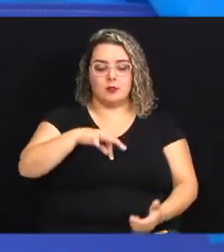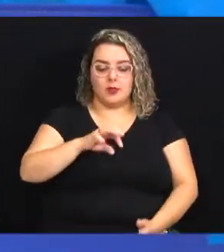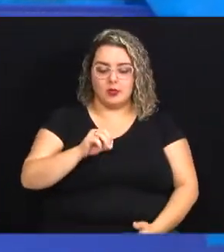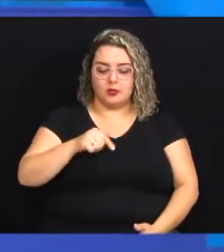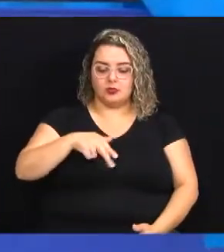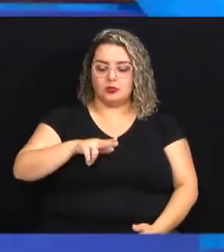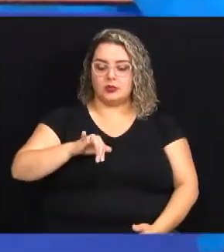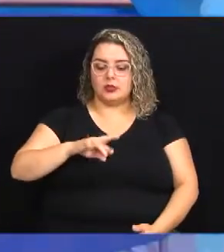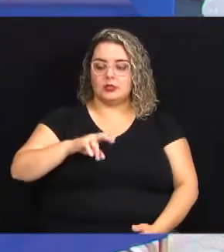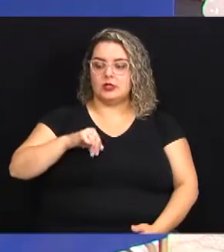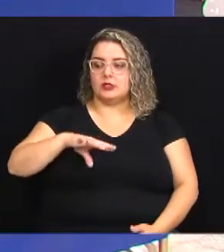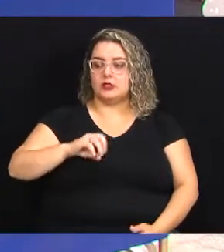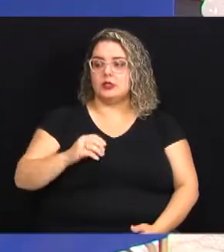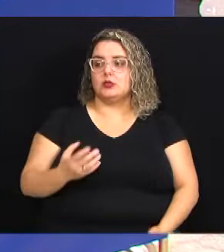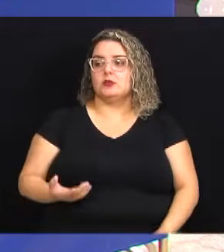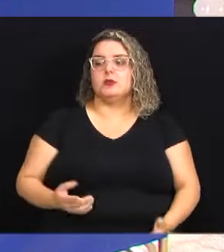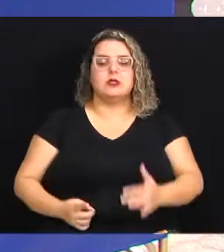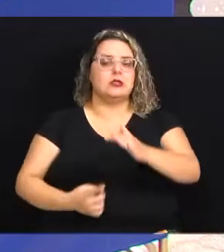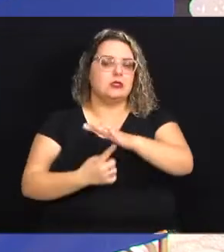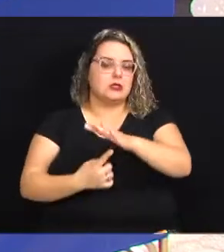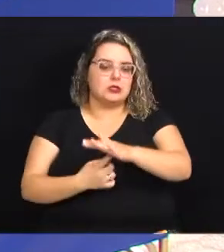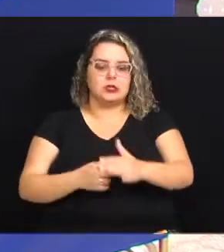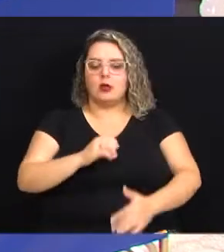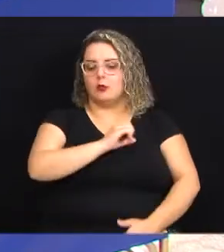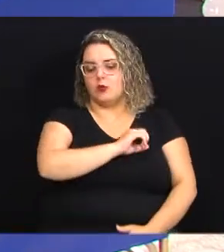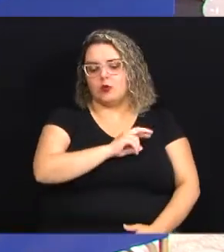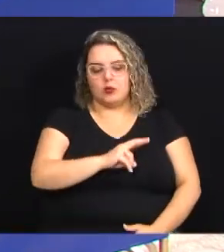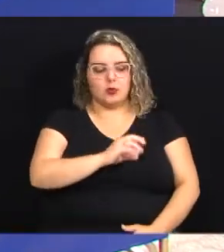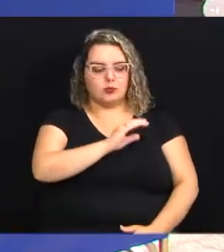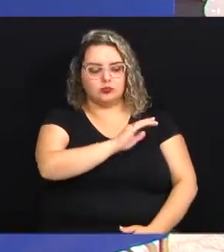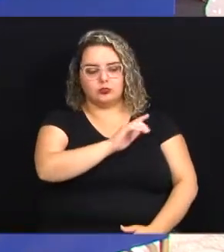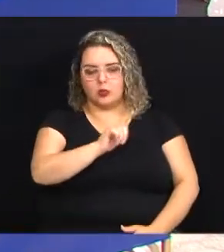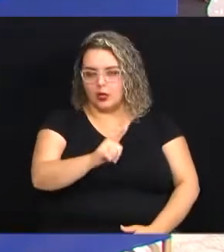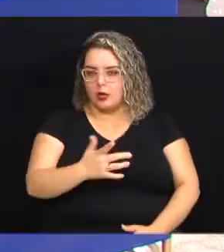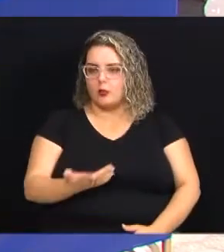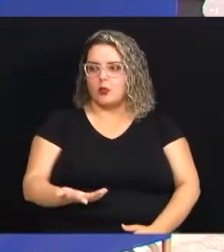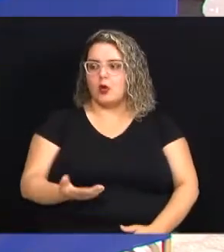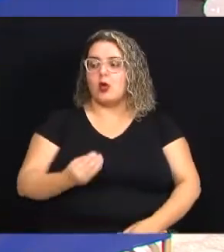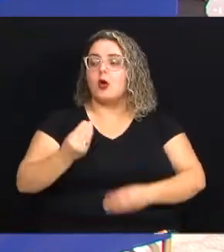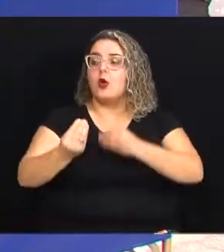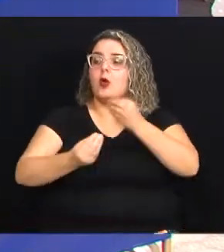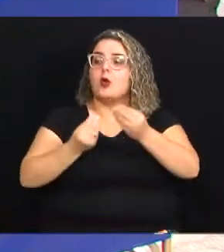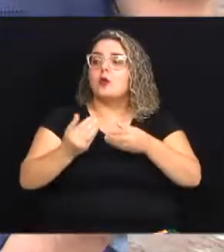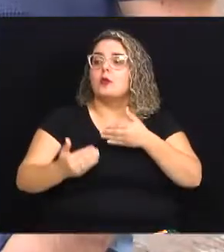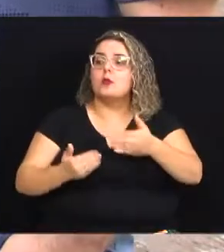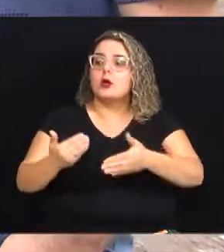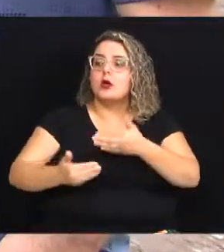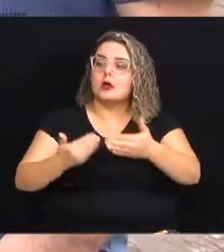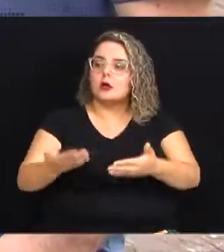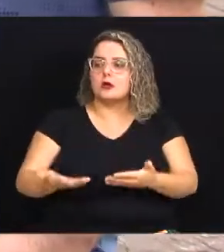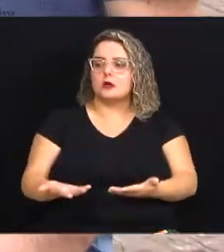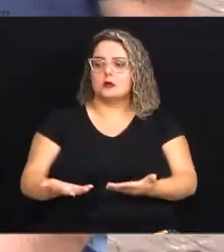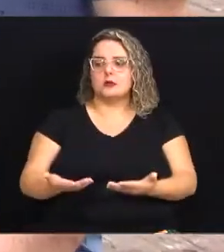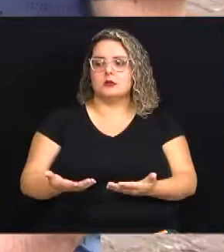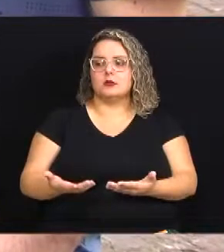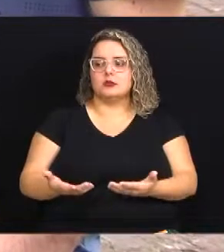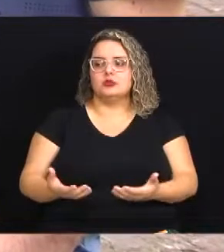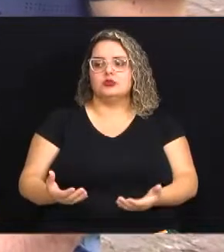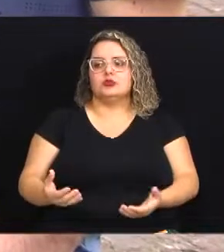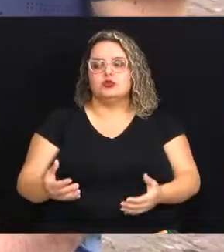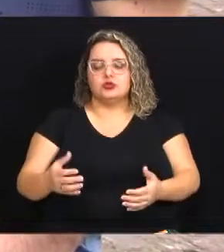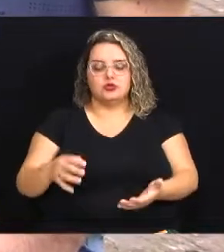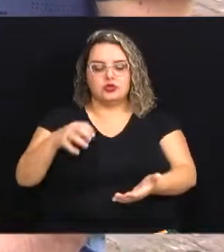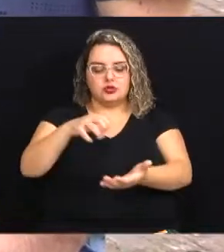Quirino mas nós temos feira por exemplo no Distrito do Ouro Verde do Campo Grande como foi esse processo de descentralizar